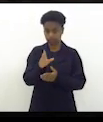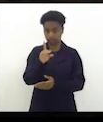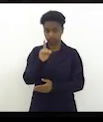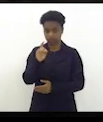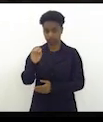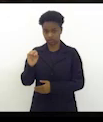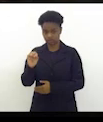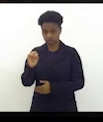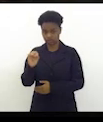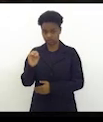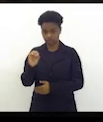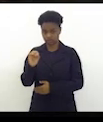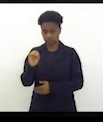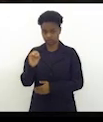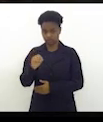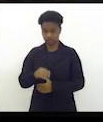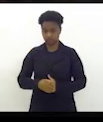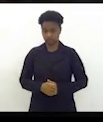oficial